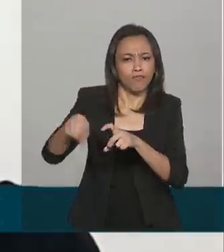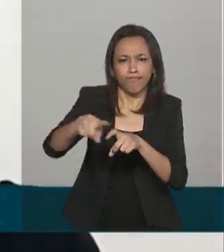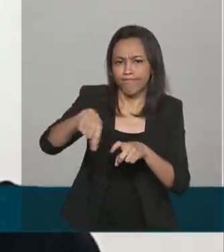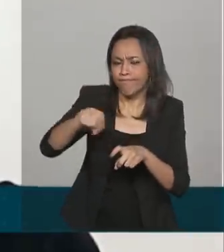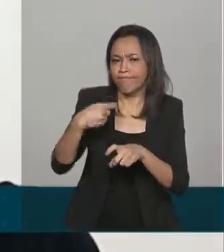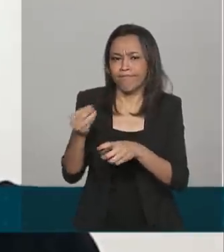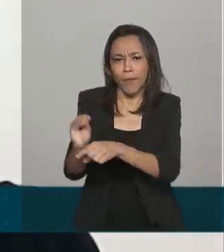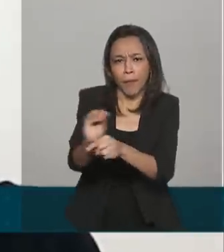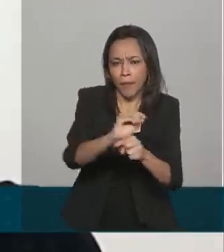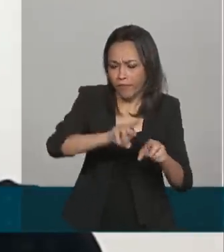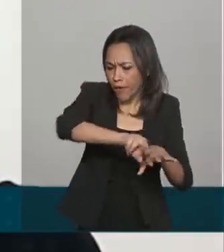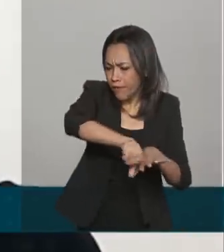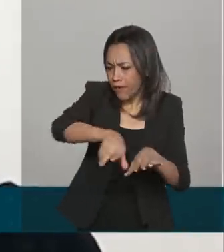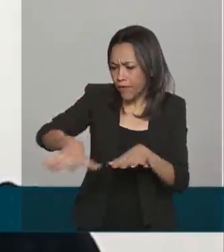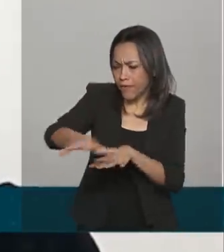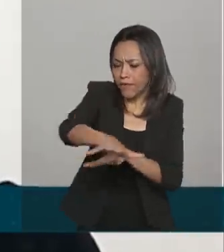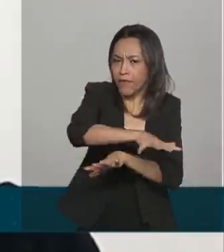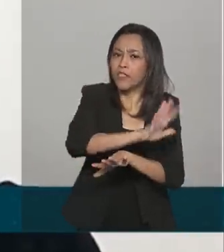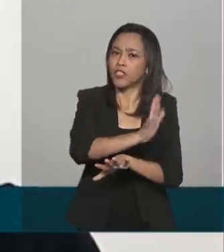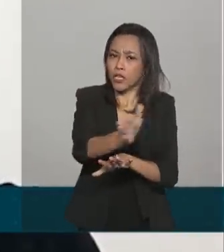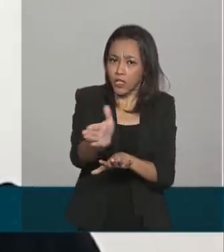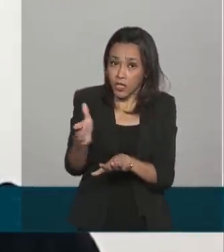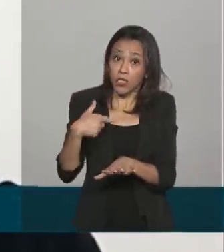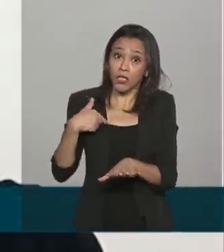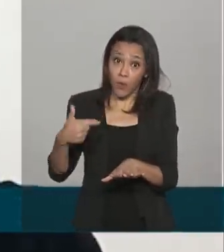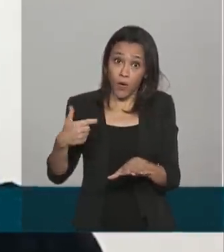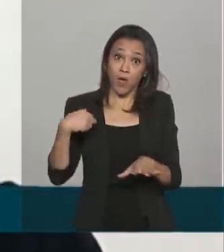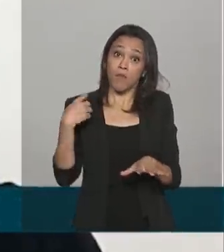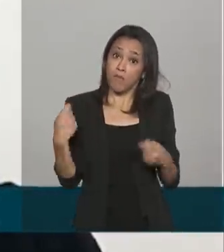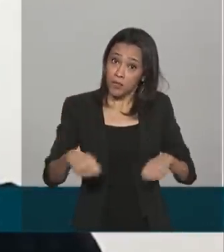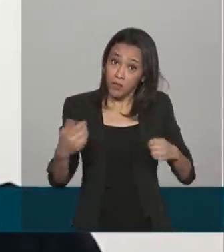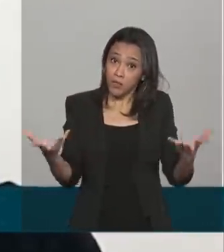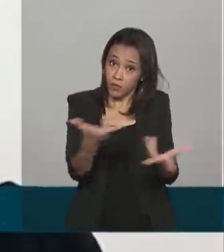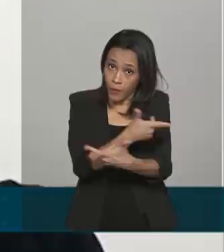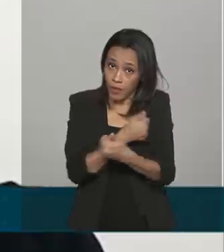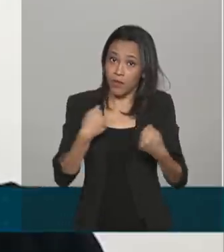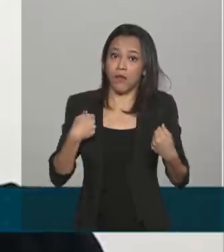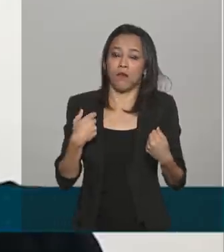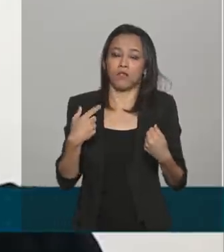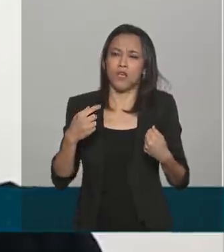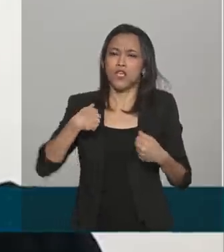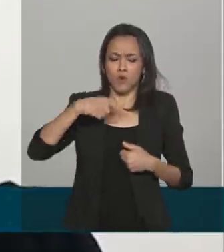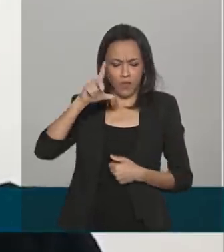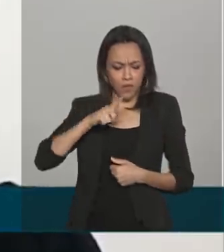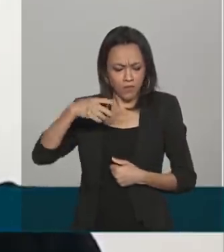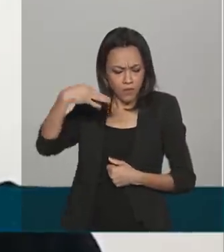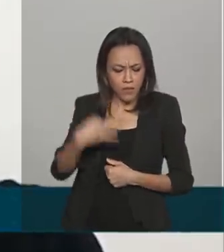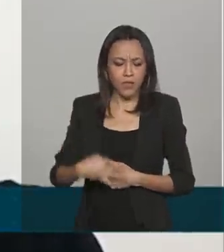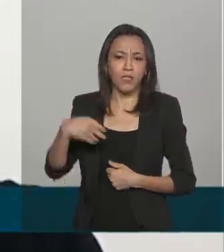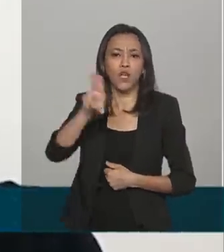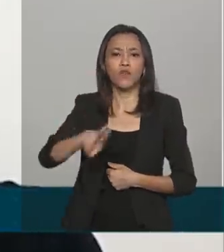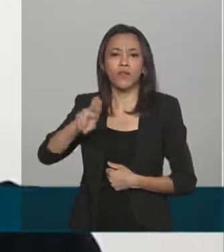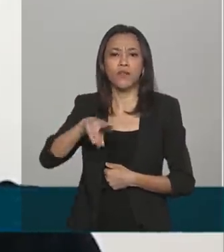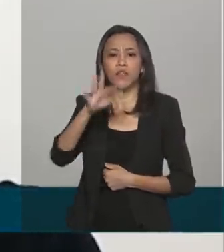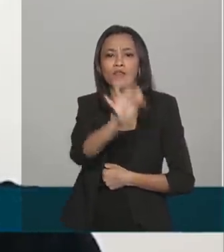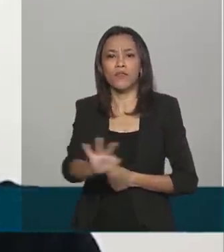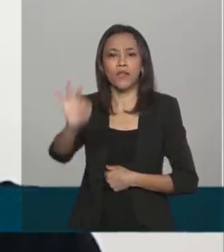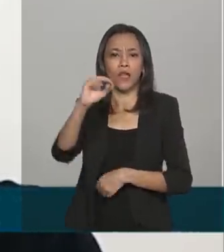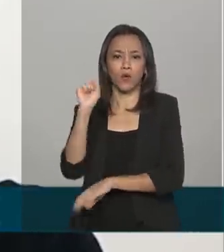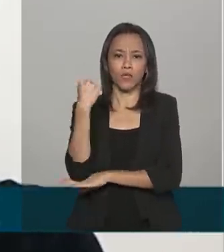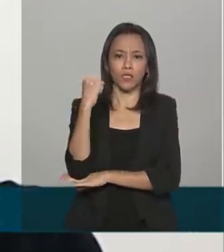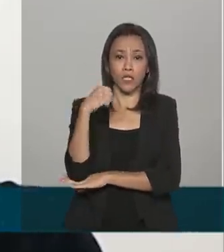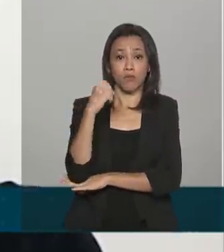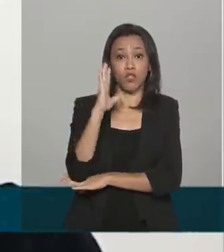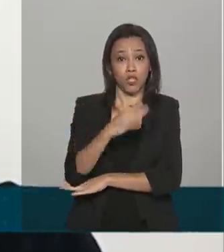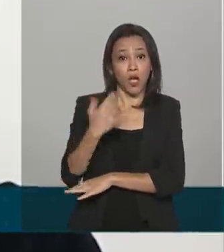A situação em que estamos passando, ela requer mão de obra qualificada. E eu tenho certeza que a Universidade Federal de Sergipe, ela nos preparou